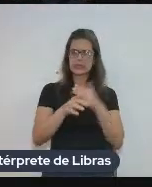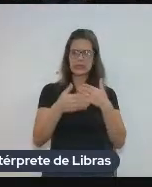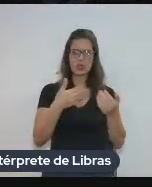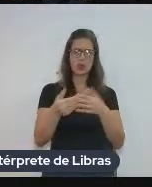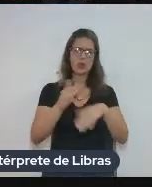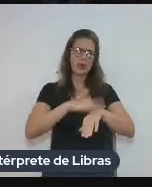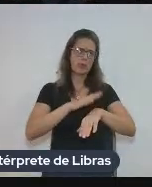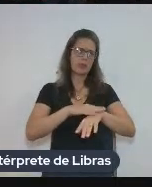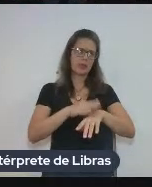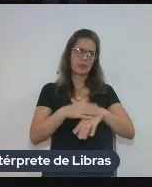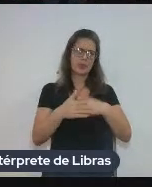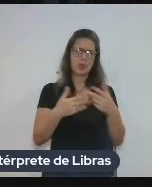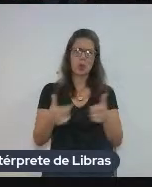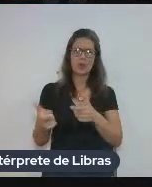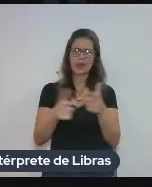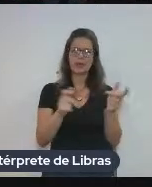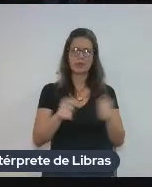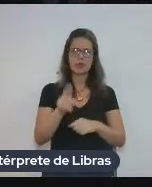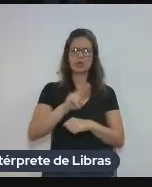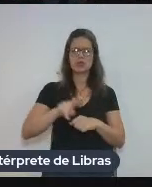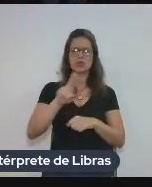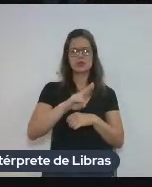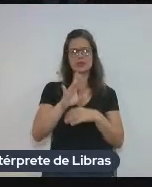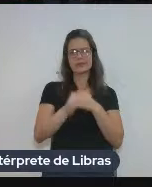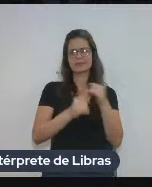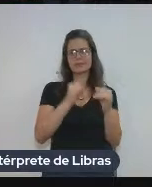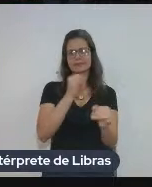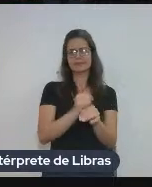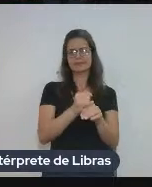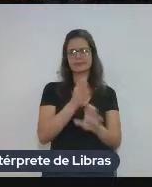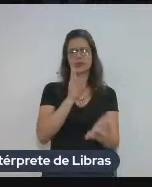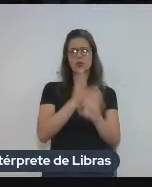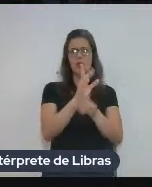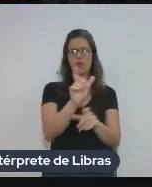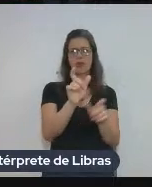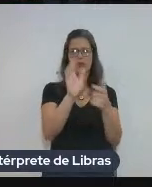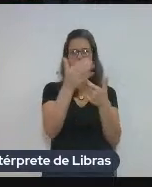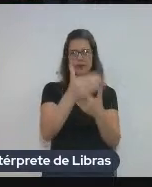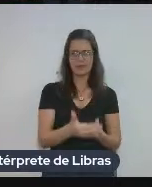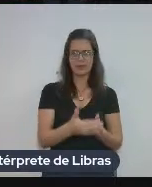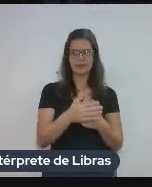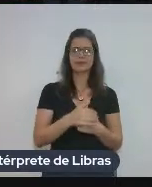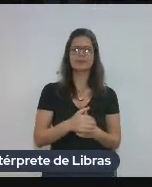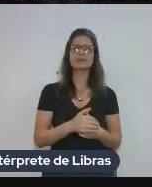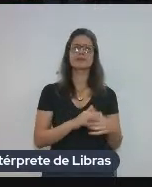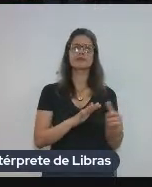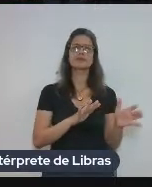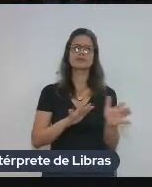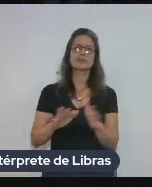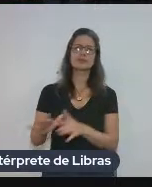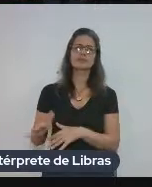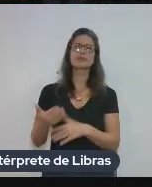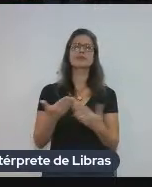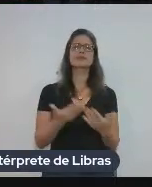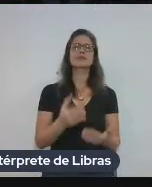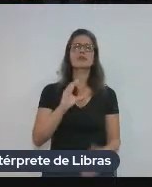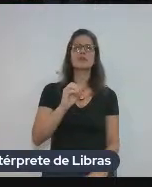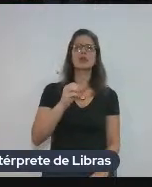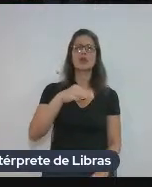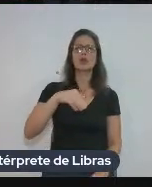momento, em qualquer lugar. Pode passar. Bom, o Comir é o corpus, né? Que foi resultante dessa